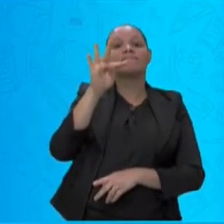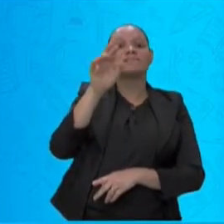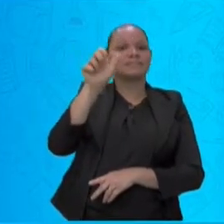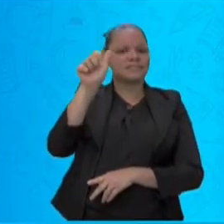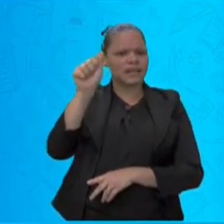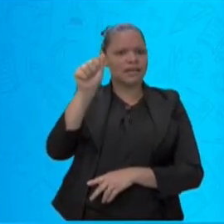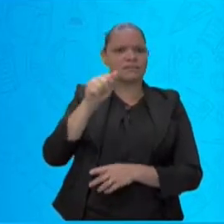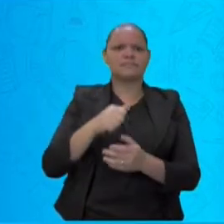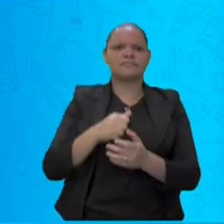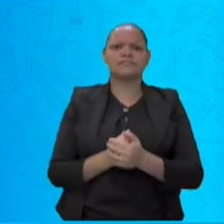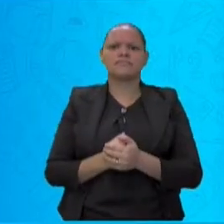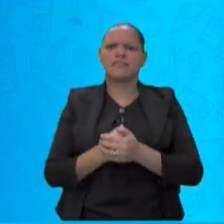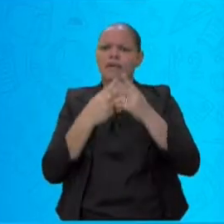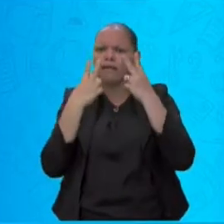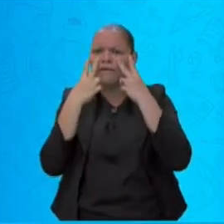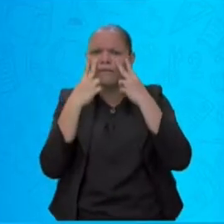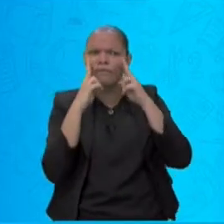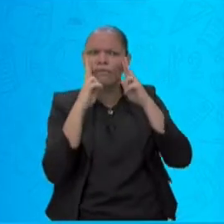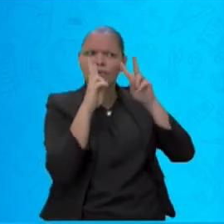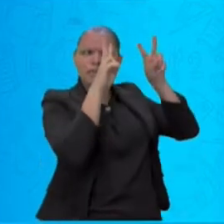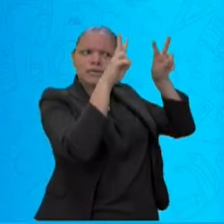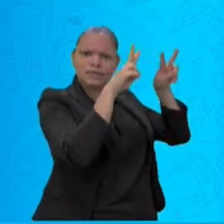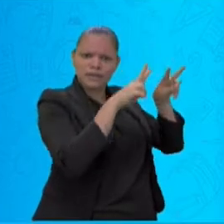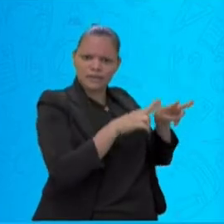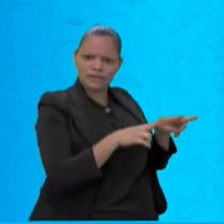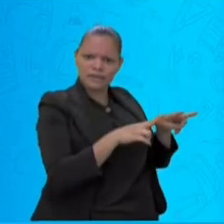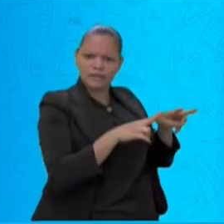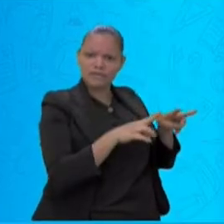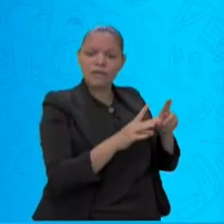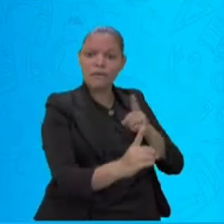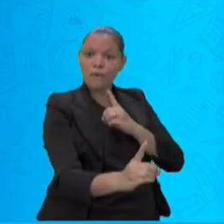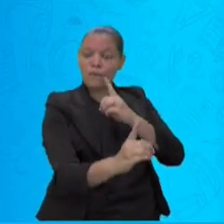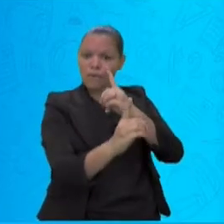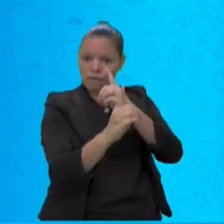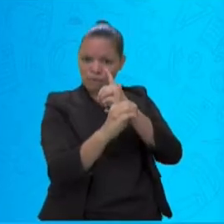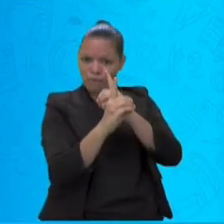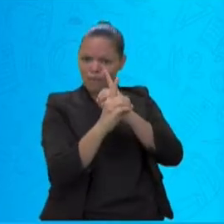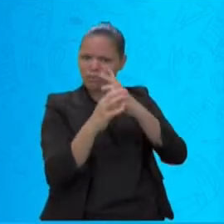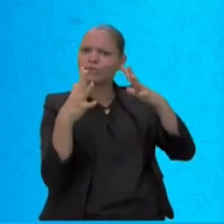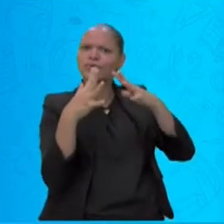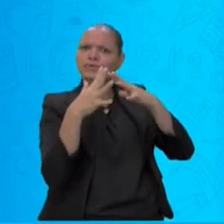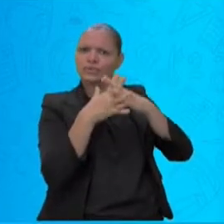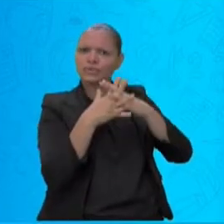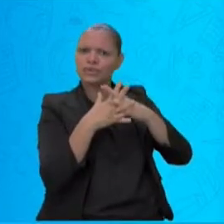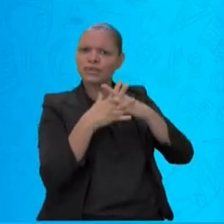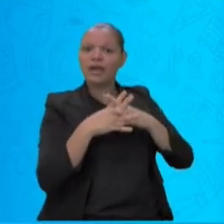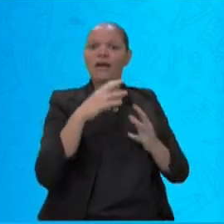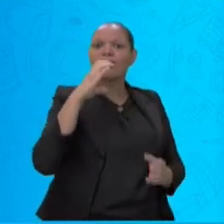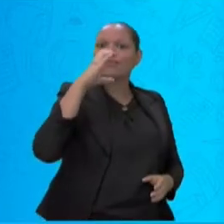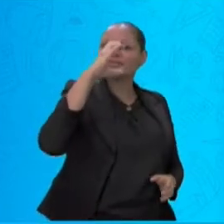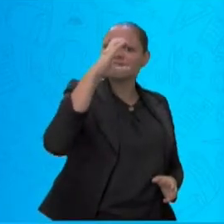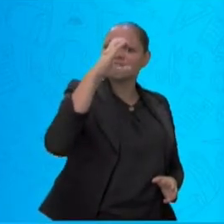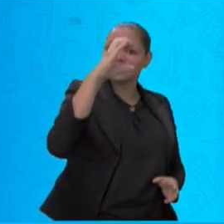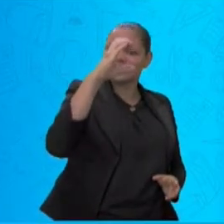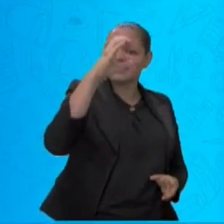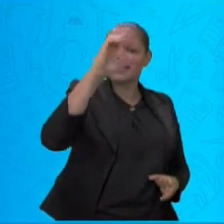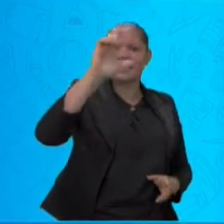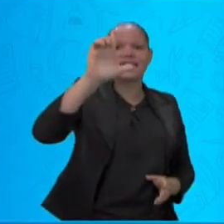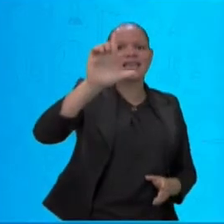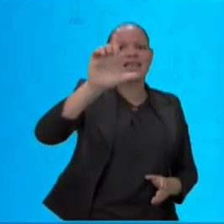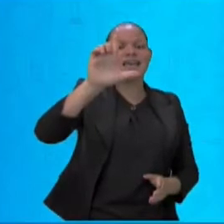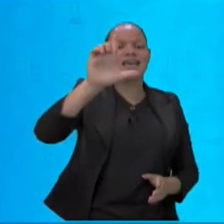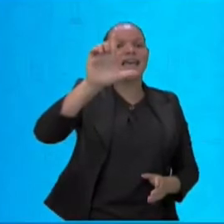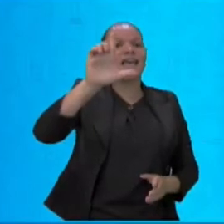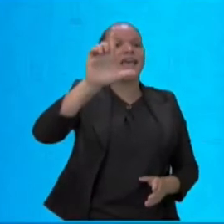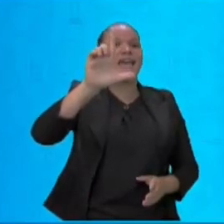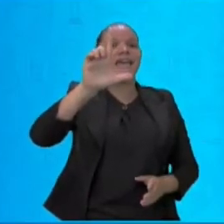encontro consonantal? Olha, o C e o L, eles permanecem, apesar da separação